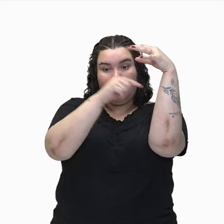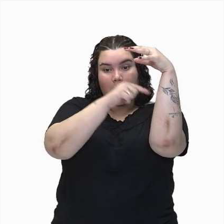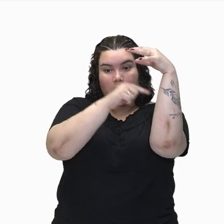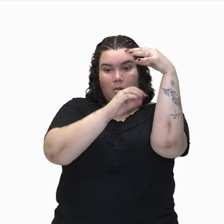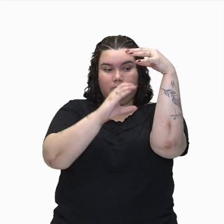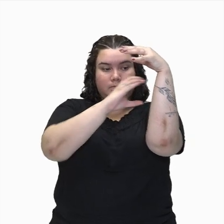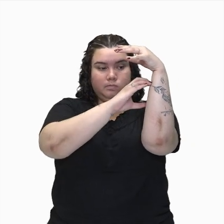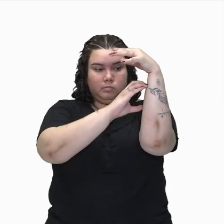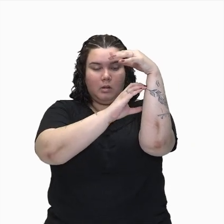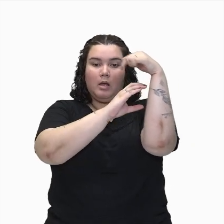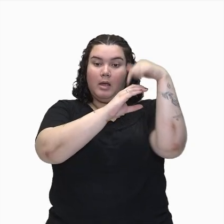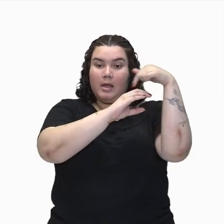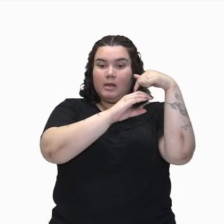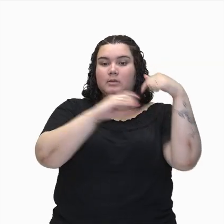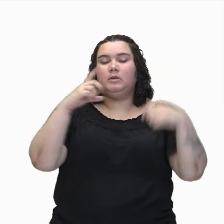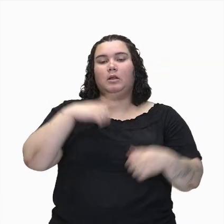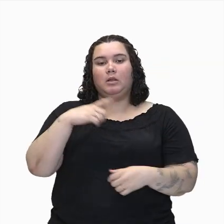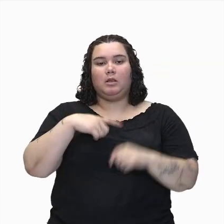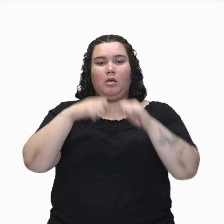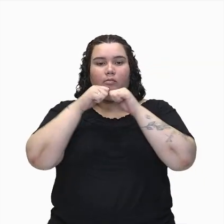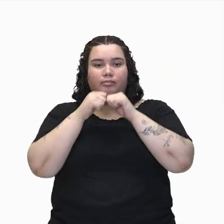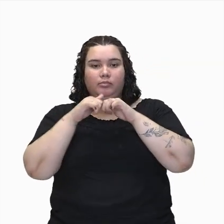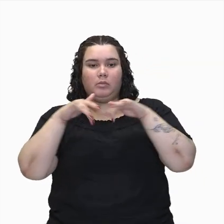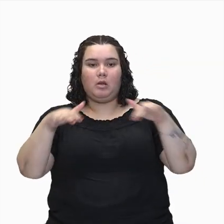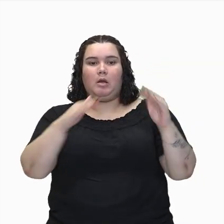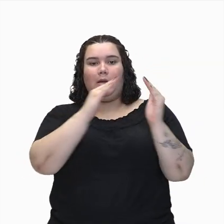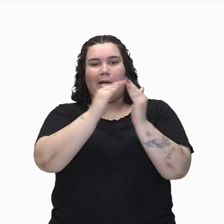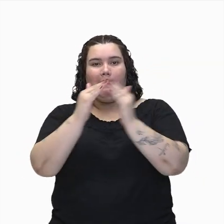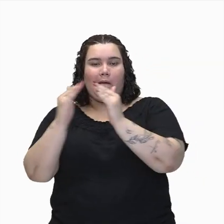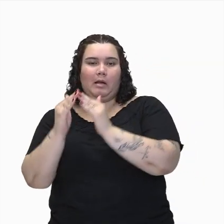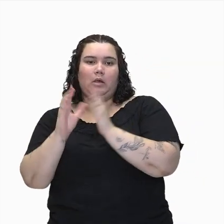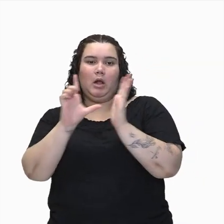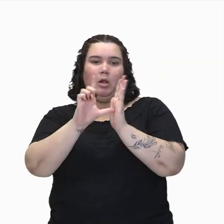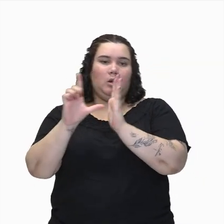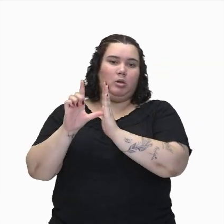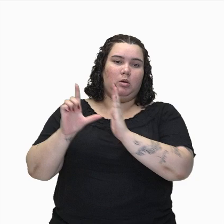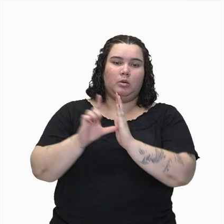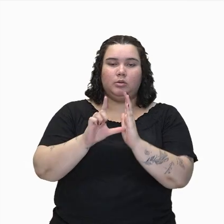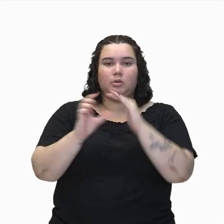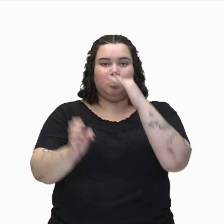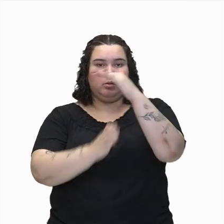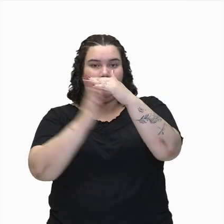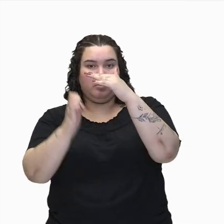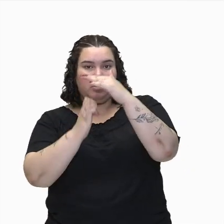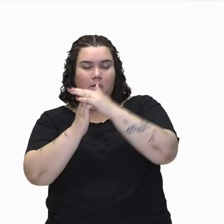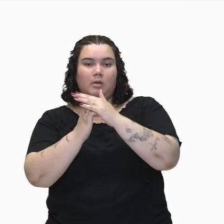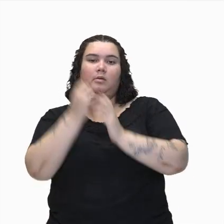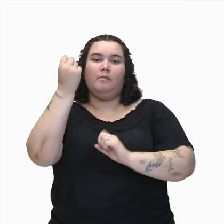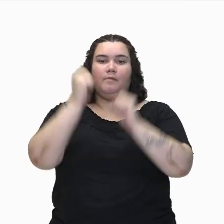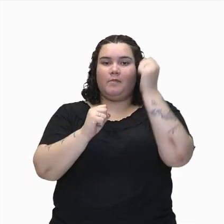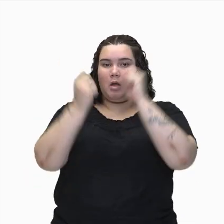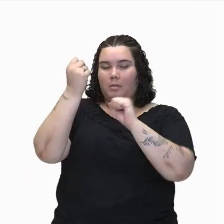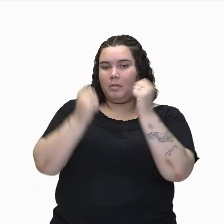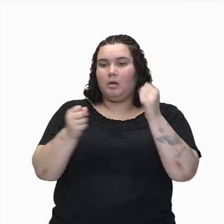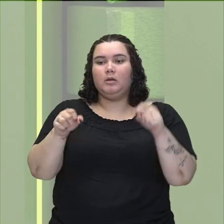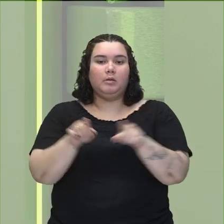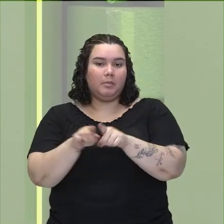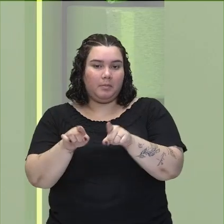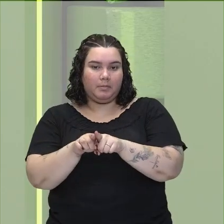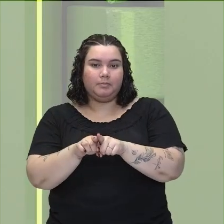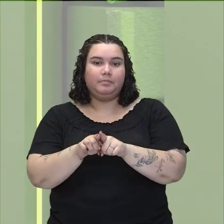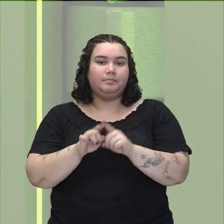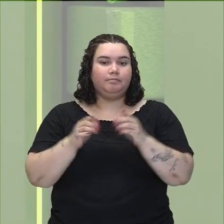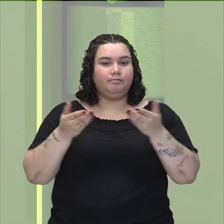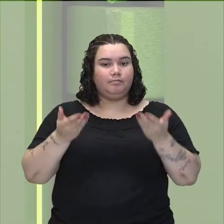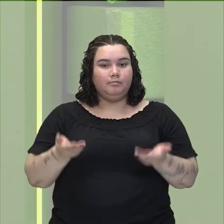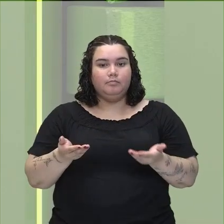diretamente para as residências, os comércios, as empresas e as indústrias, tá, pessoal? Então,